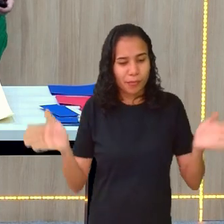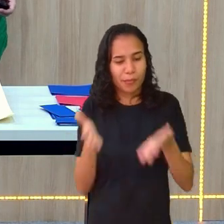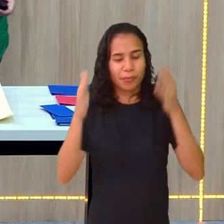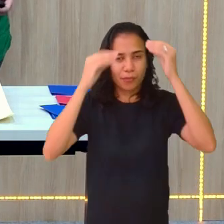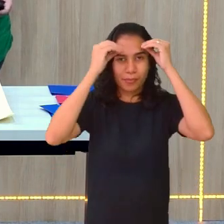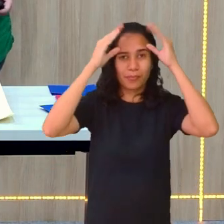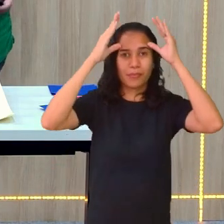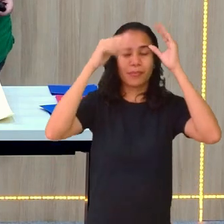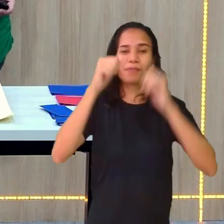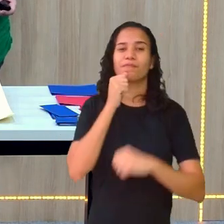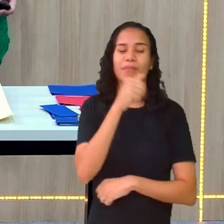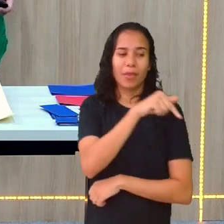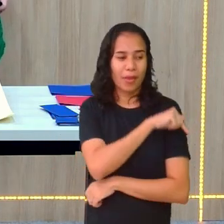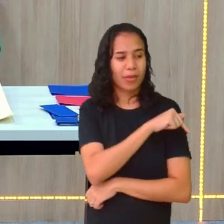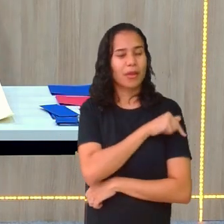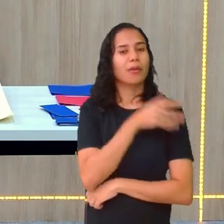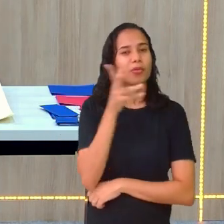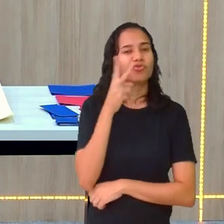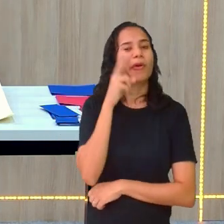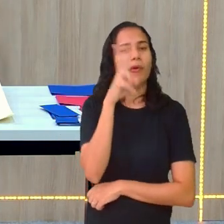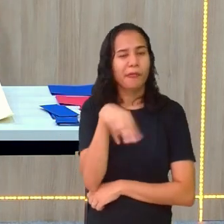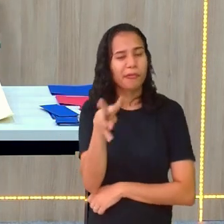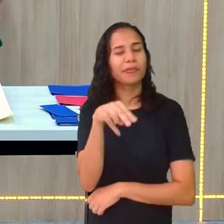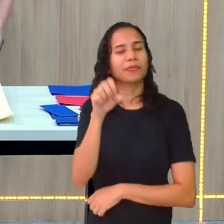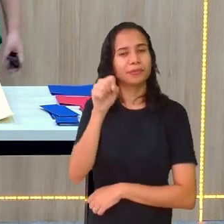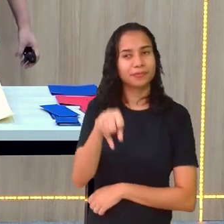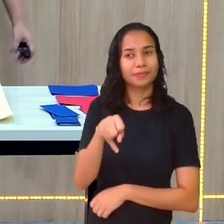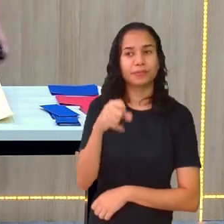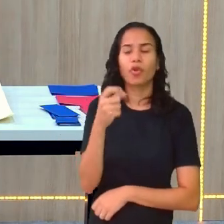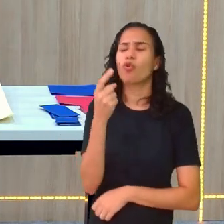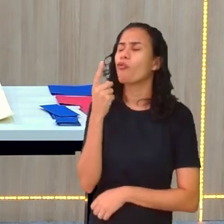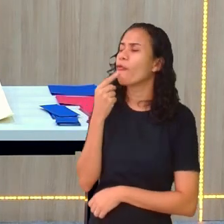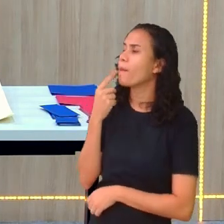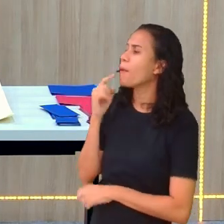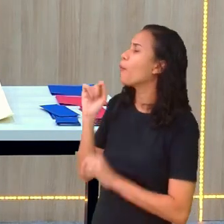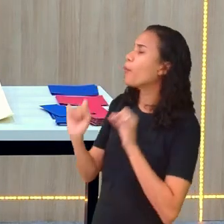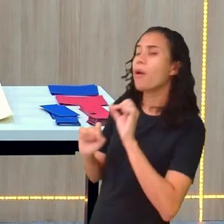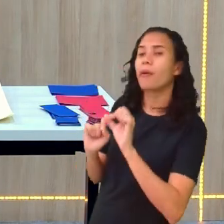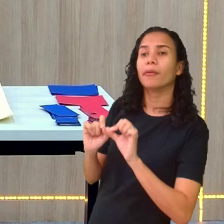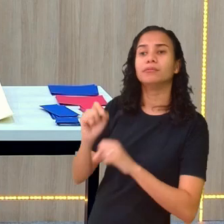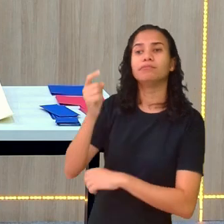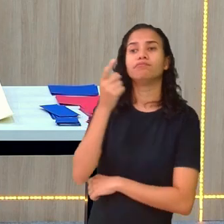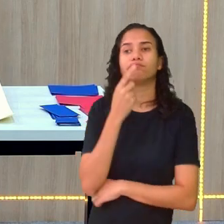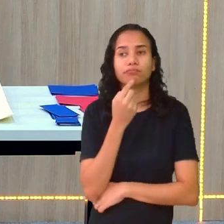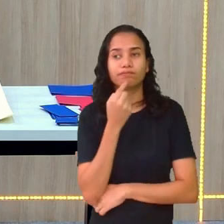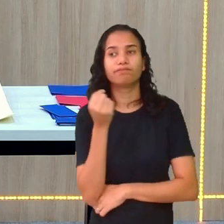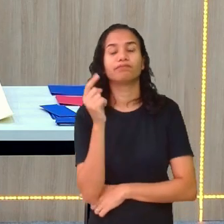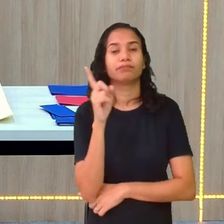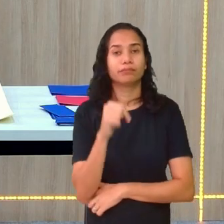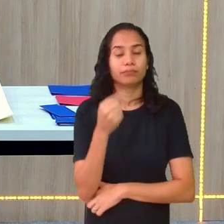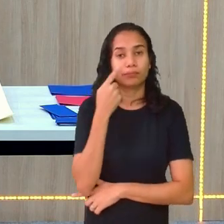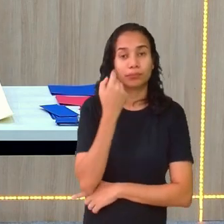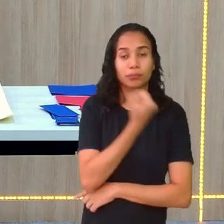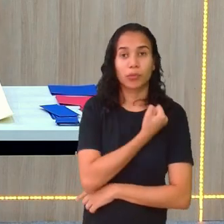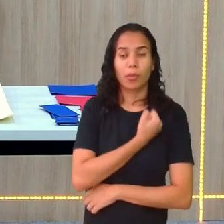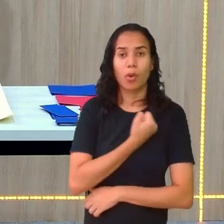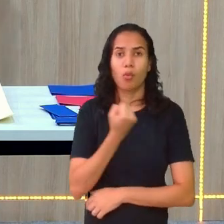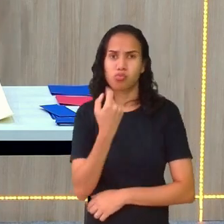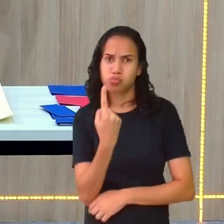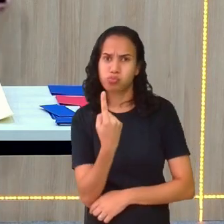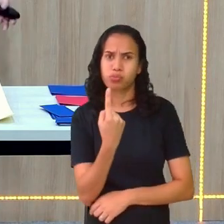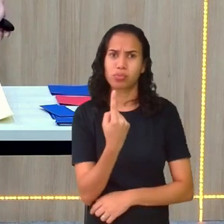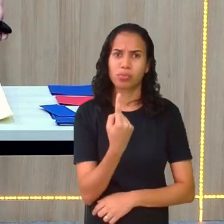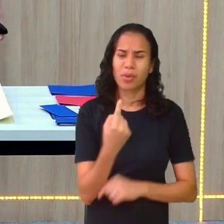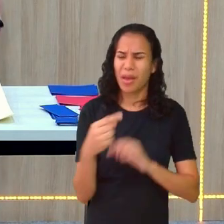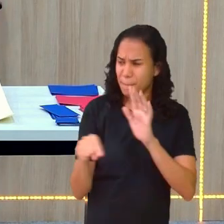Vocês são sétimo, vocês já viram potência. E os vermelhos? Os vermelhos, veja, 1. Professora, não é